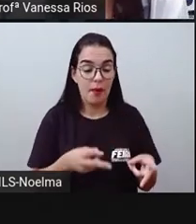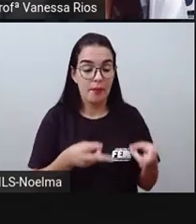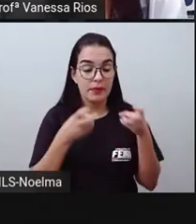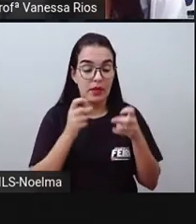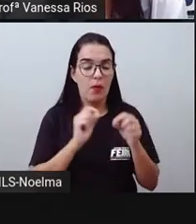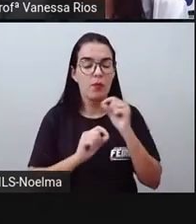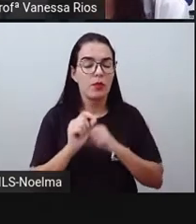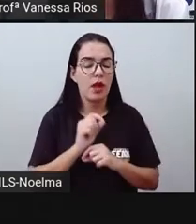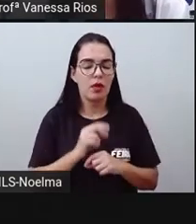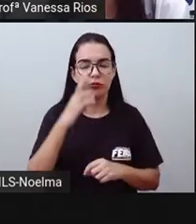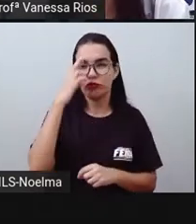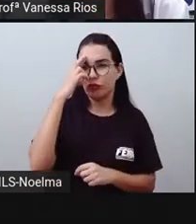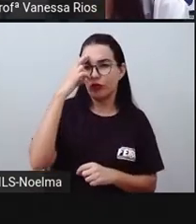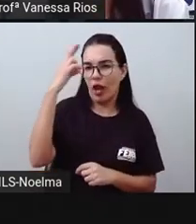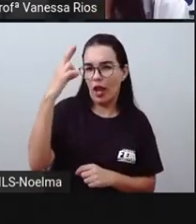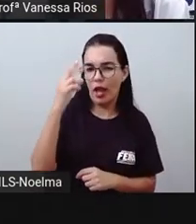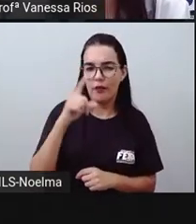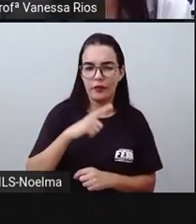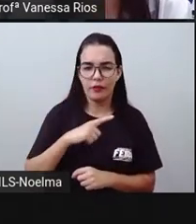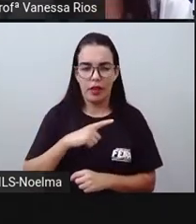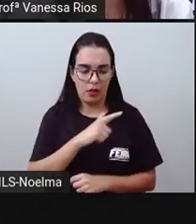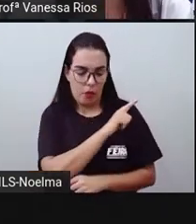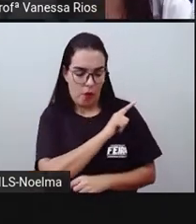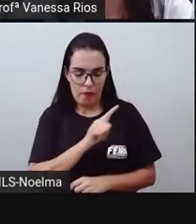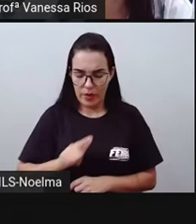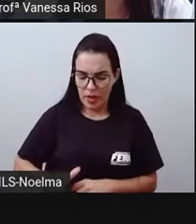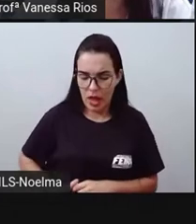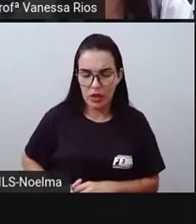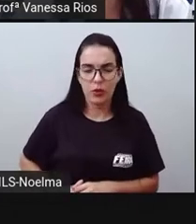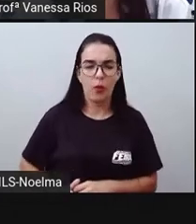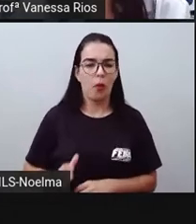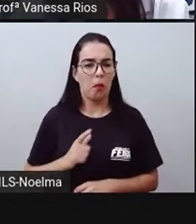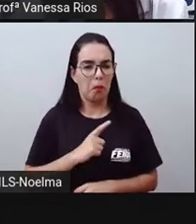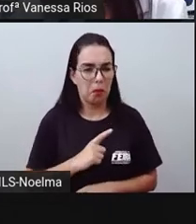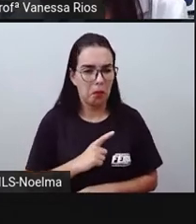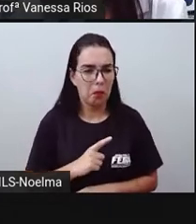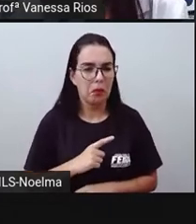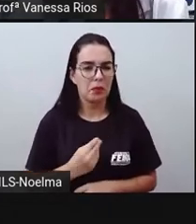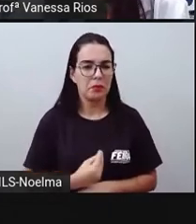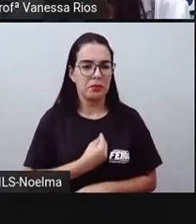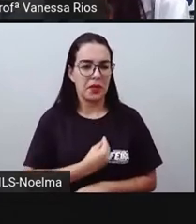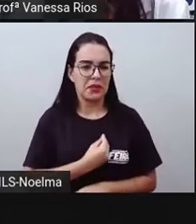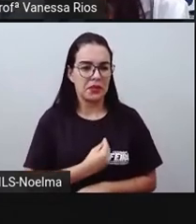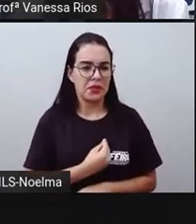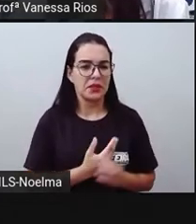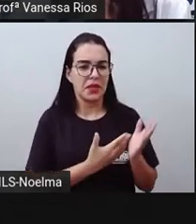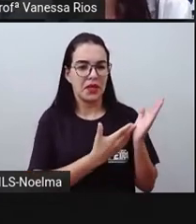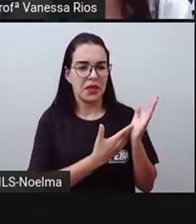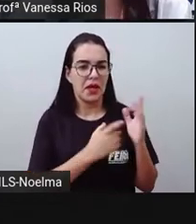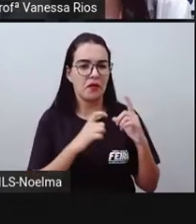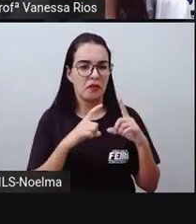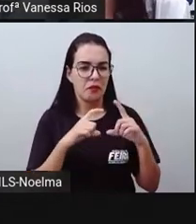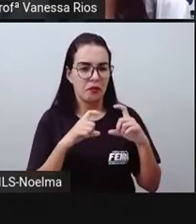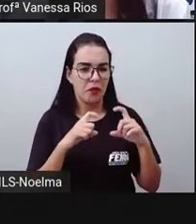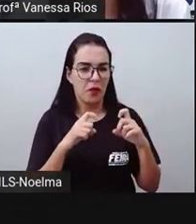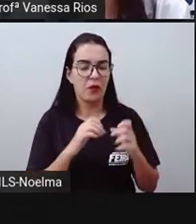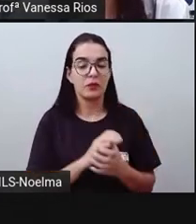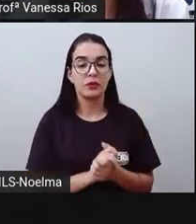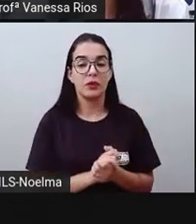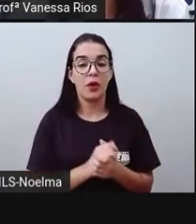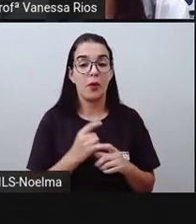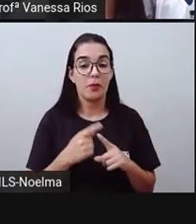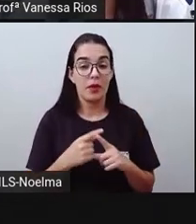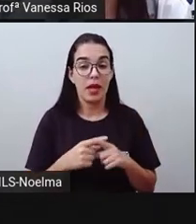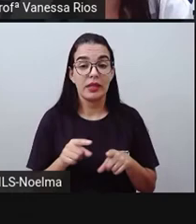as autoridades que estão presentes. Mas nesta comemoração, neste momento, entre todas as autoridades que